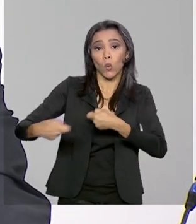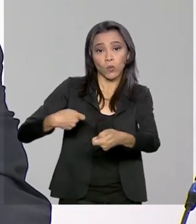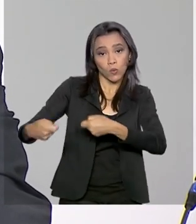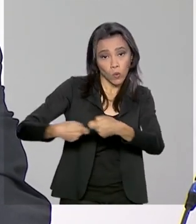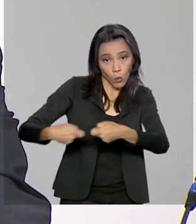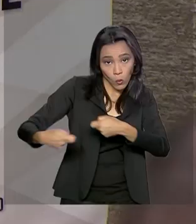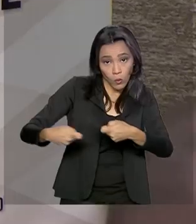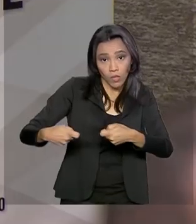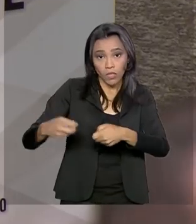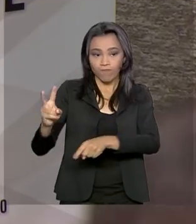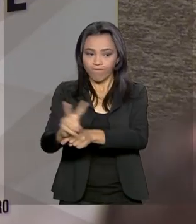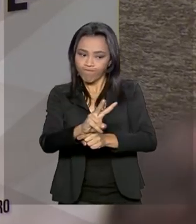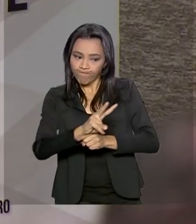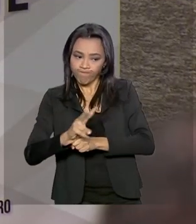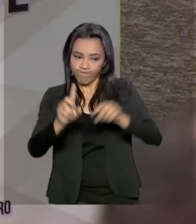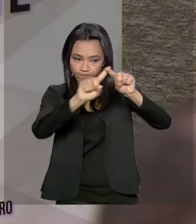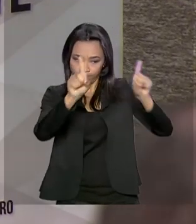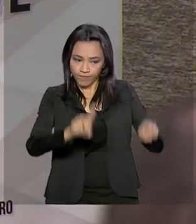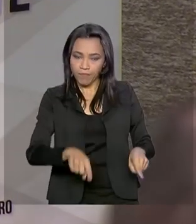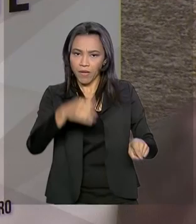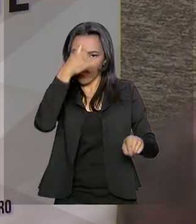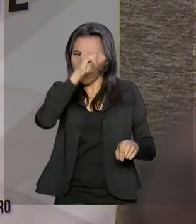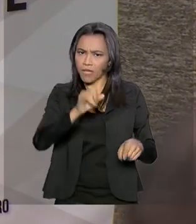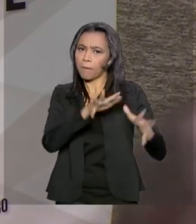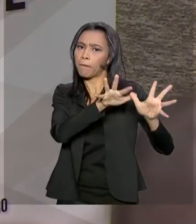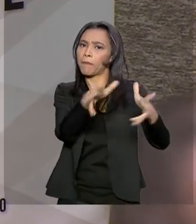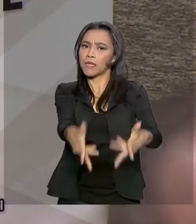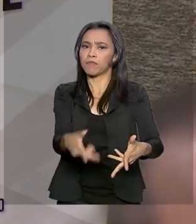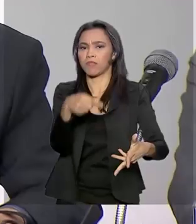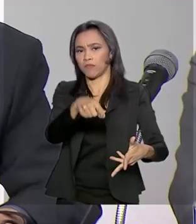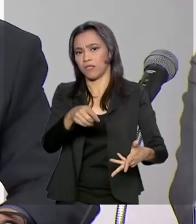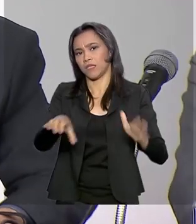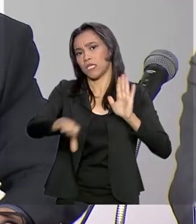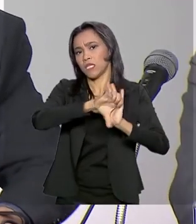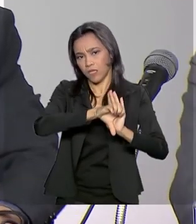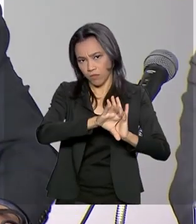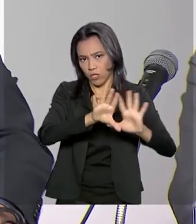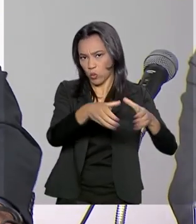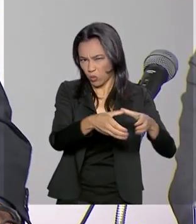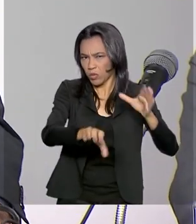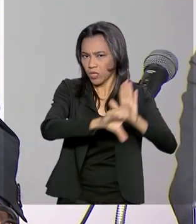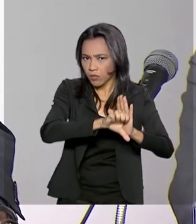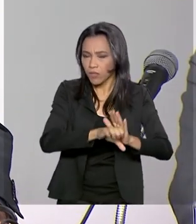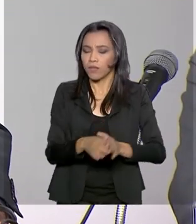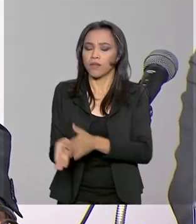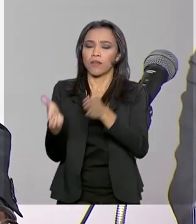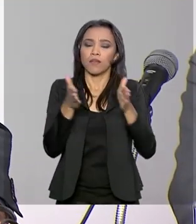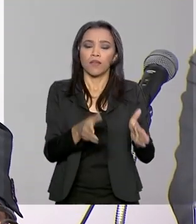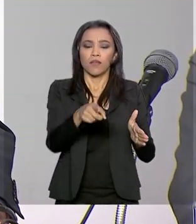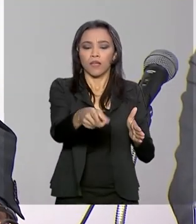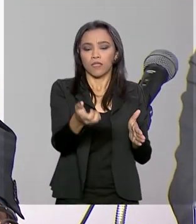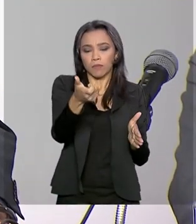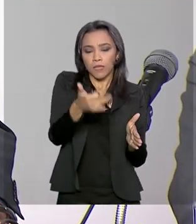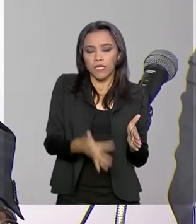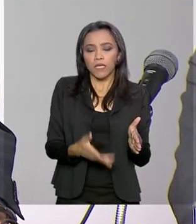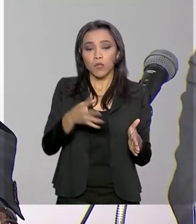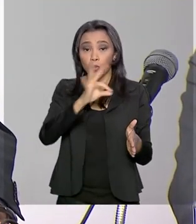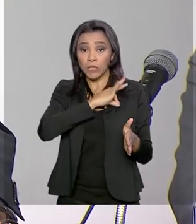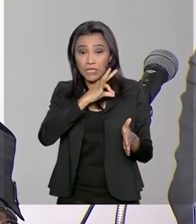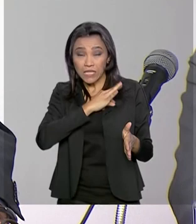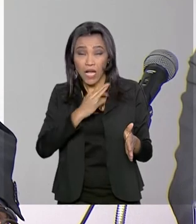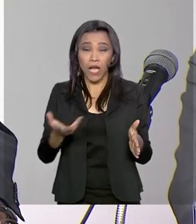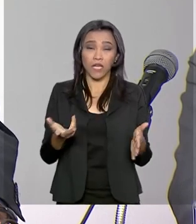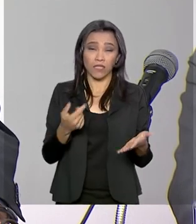públicos para evitar a participação de servidores neste tipo de crime. Nós temos que nos preocupar em evitar que o policial se